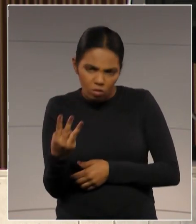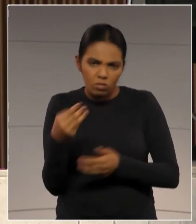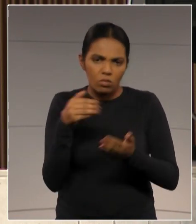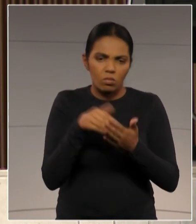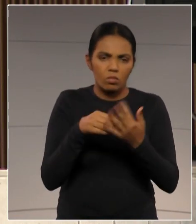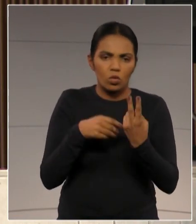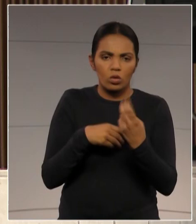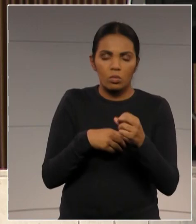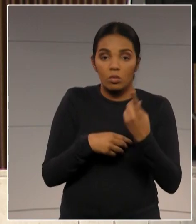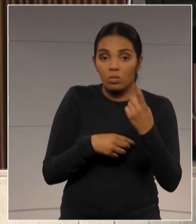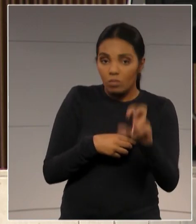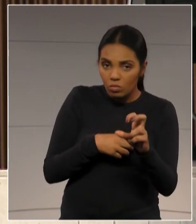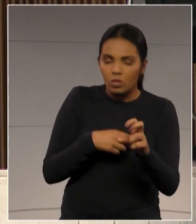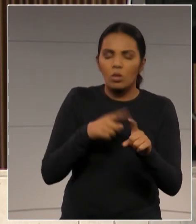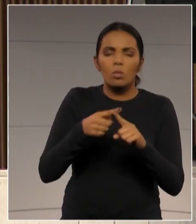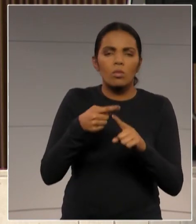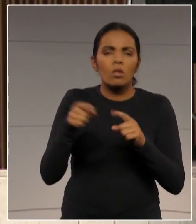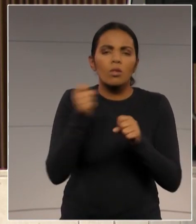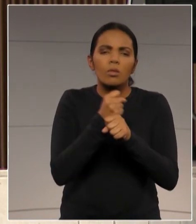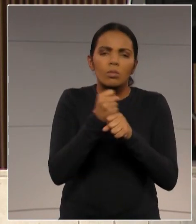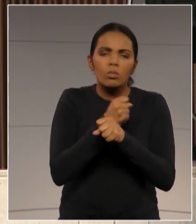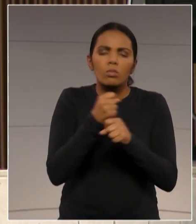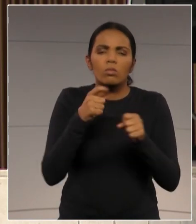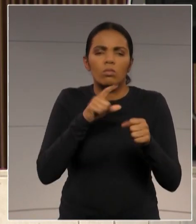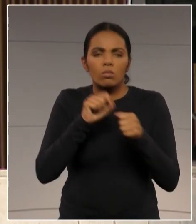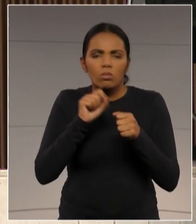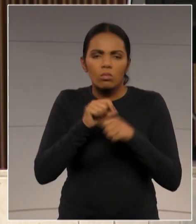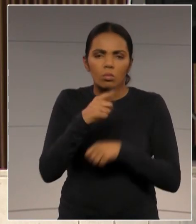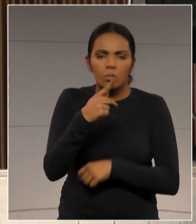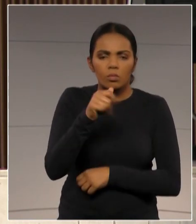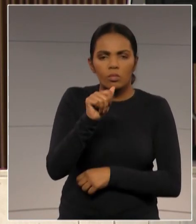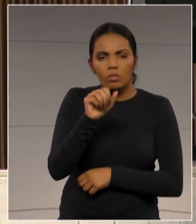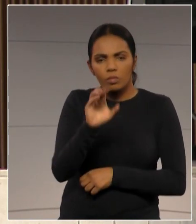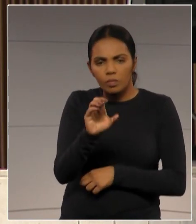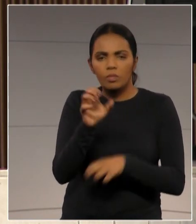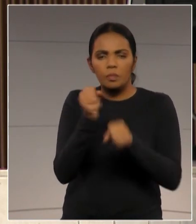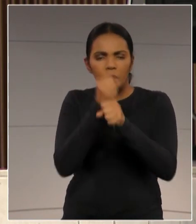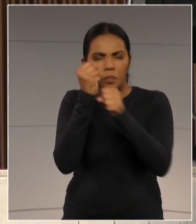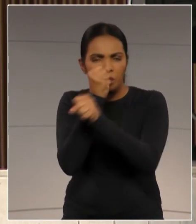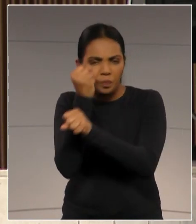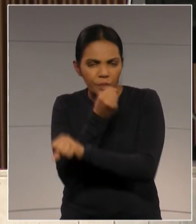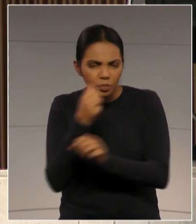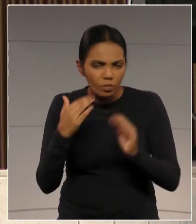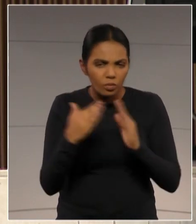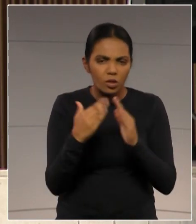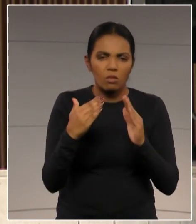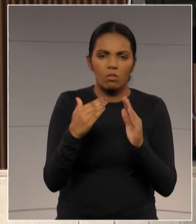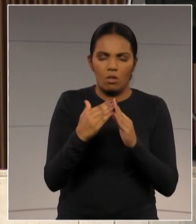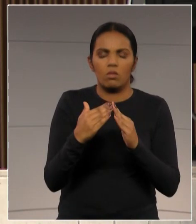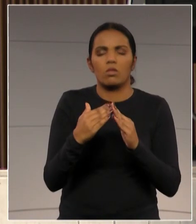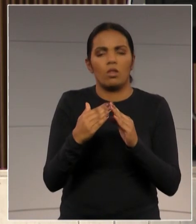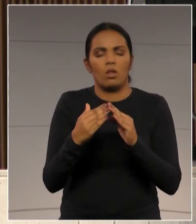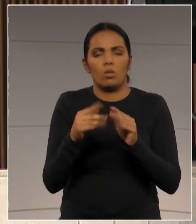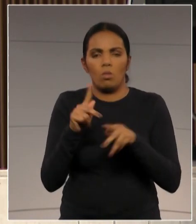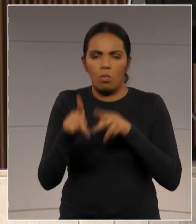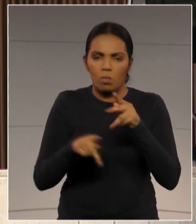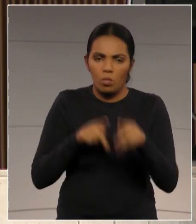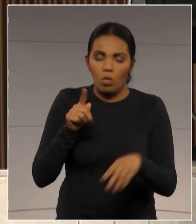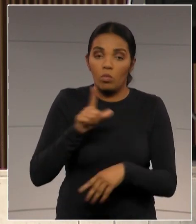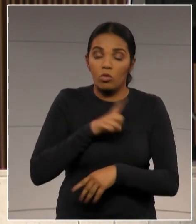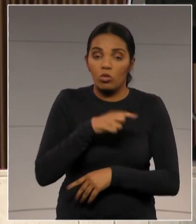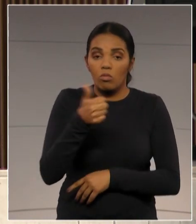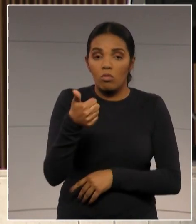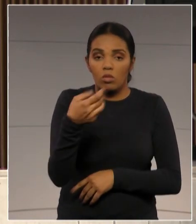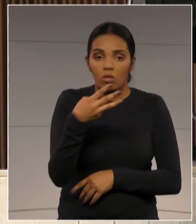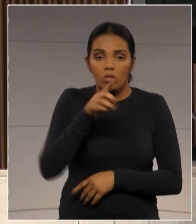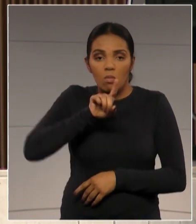Foram os anos do PAC, foram os anos onde nós tivemos cerca de 503 mil engenheiros que estavam registrados